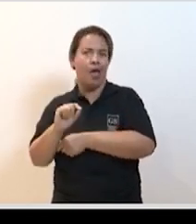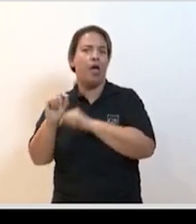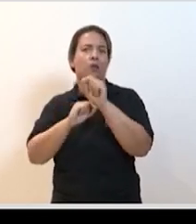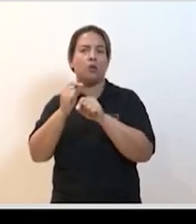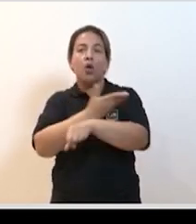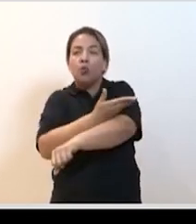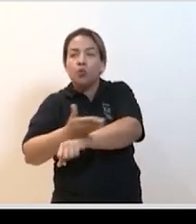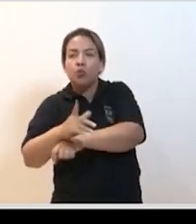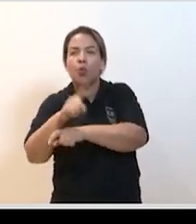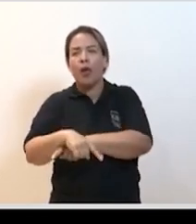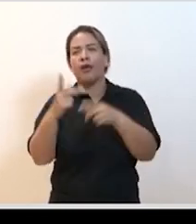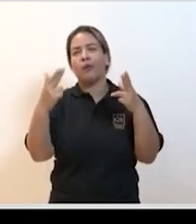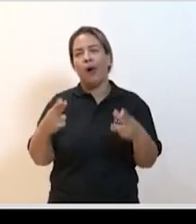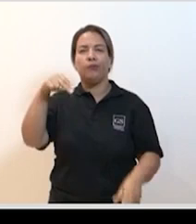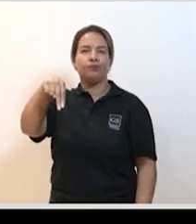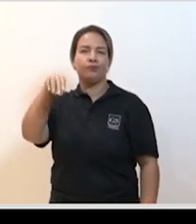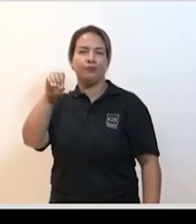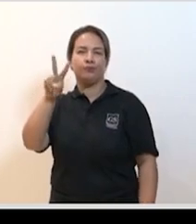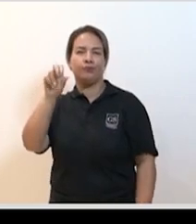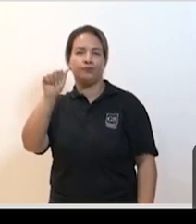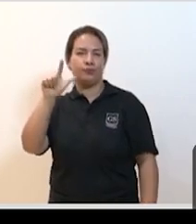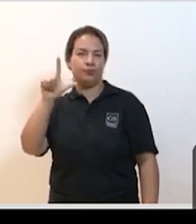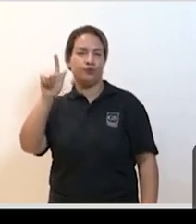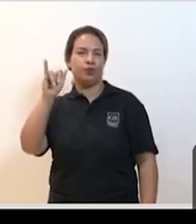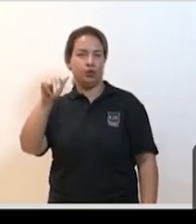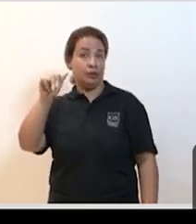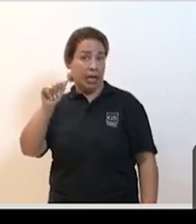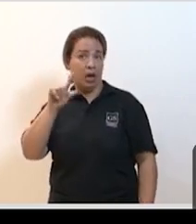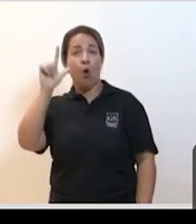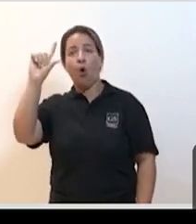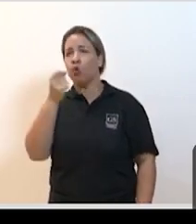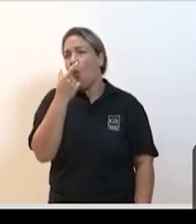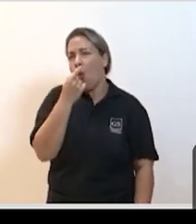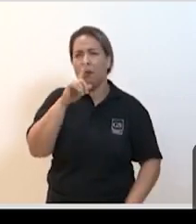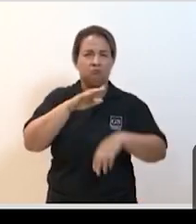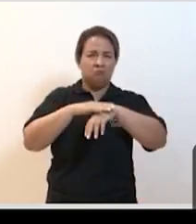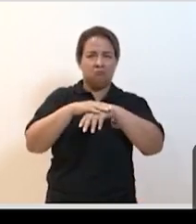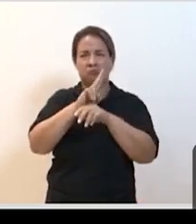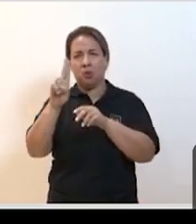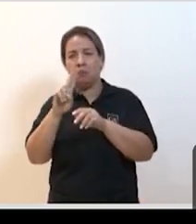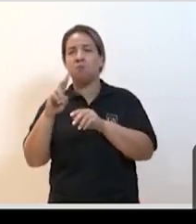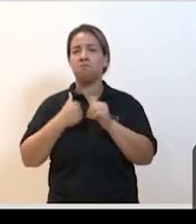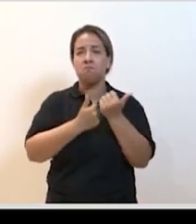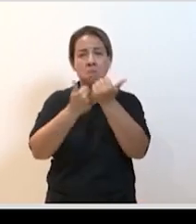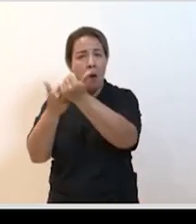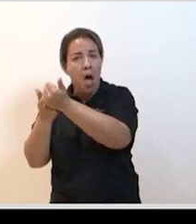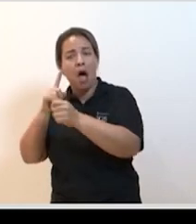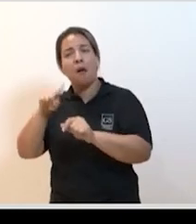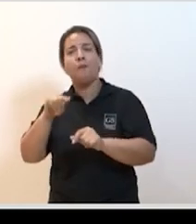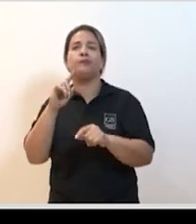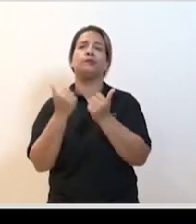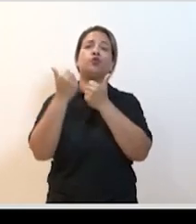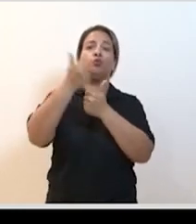habituais como é o caso da novalgina do paracetamol então normalmente as diretrizes do ministério acabam recomendando mais essas medicações em